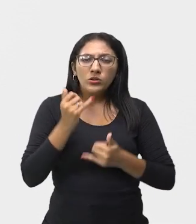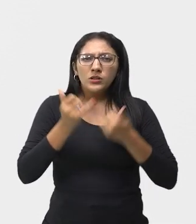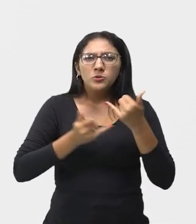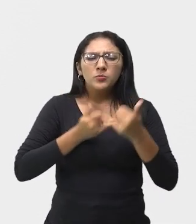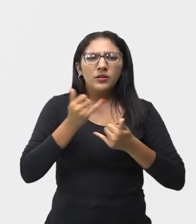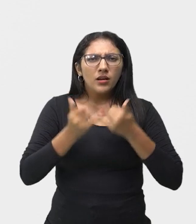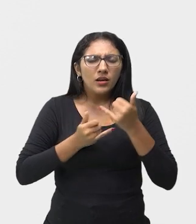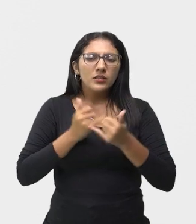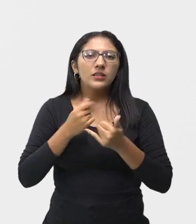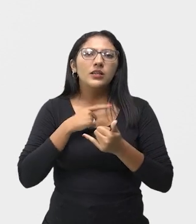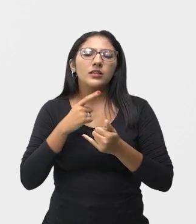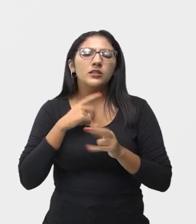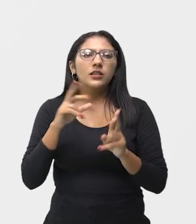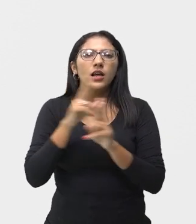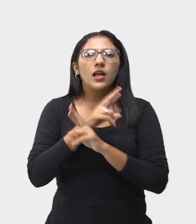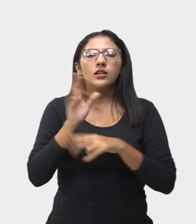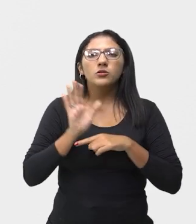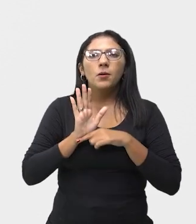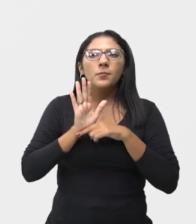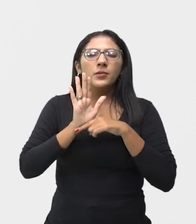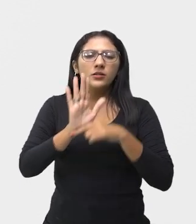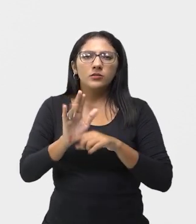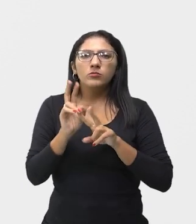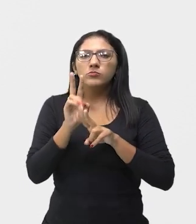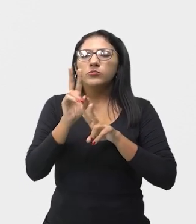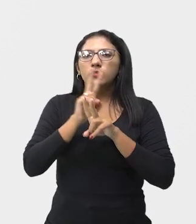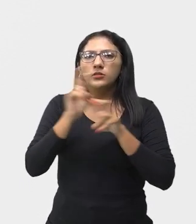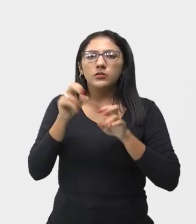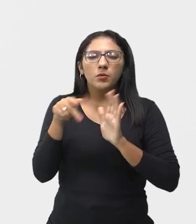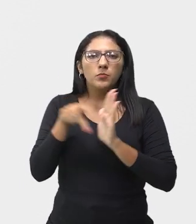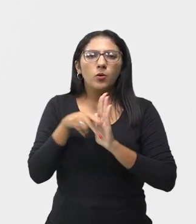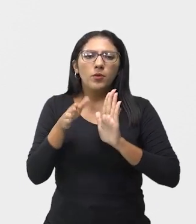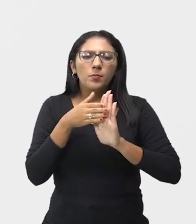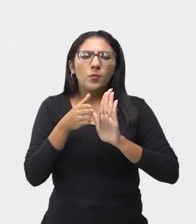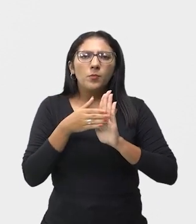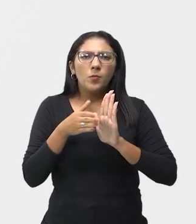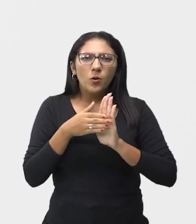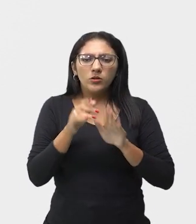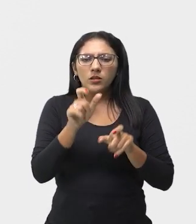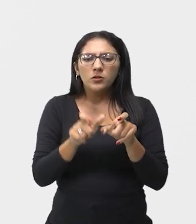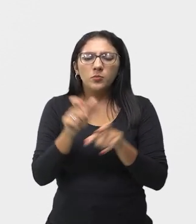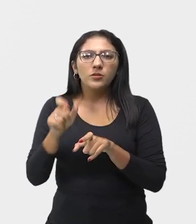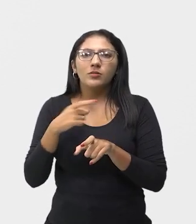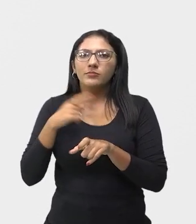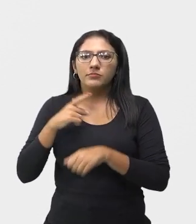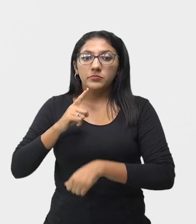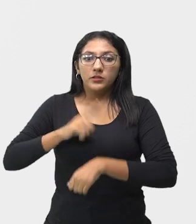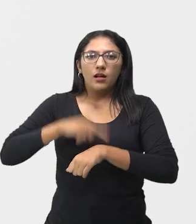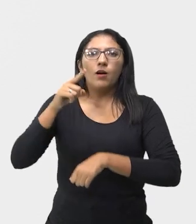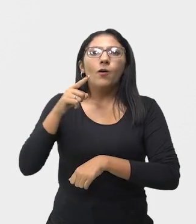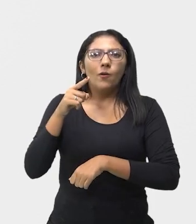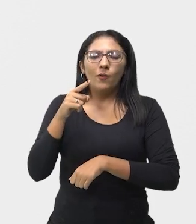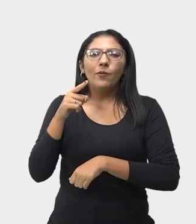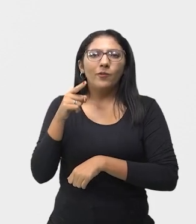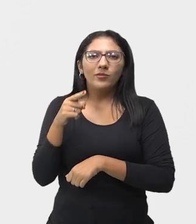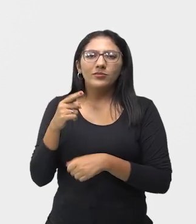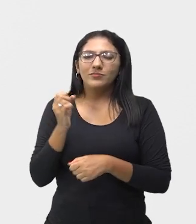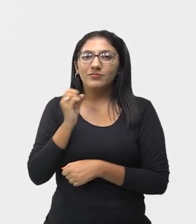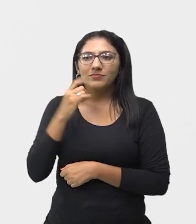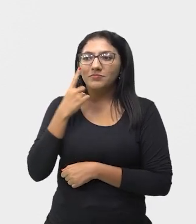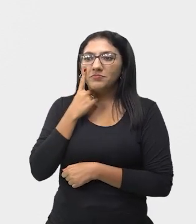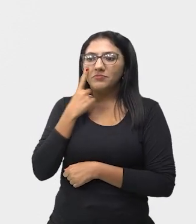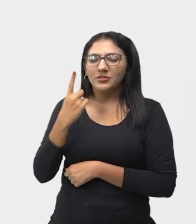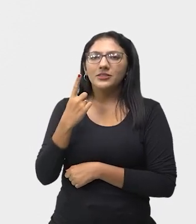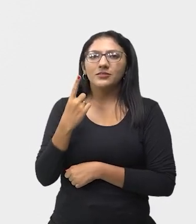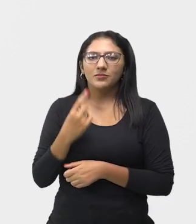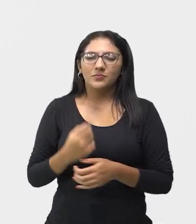constituídas com os temas sugeridos pelos espectadores são criadas na hora, no calor da situação.